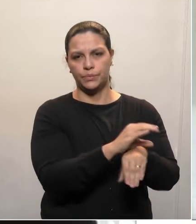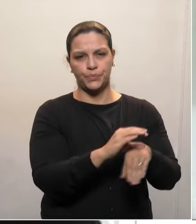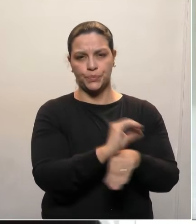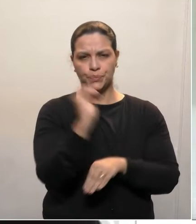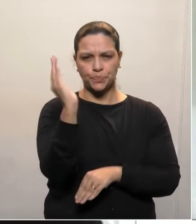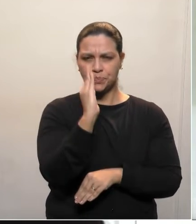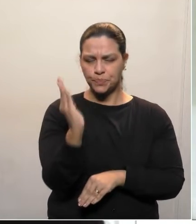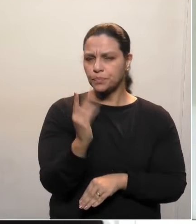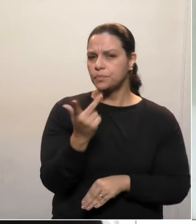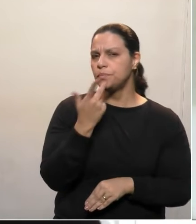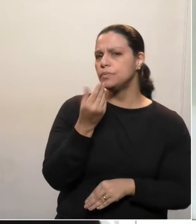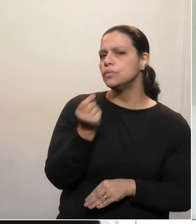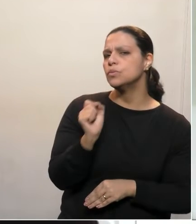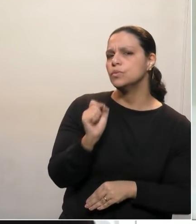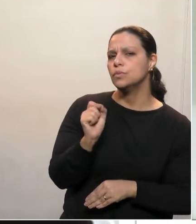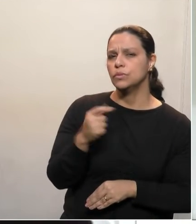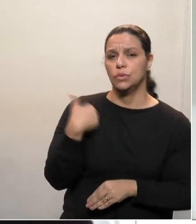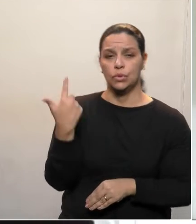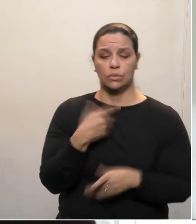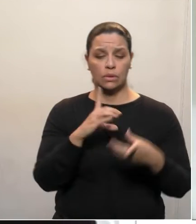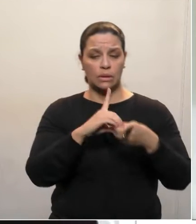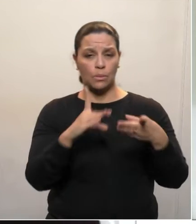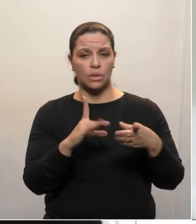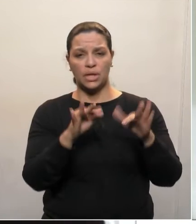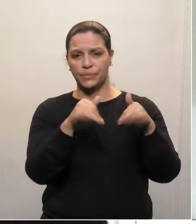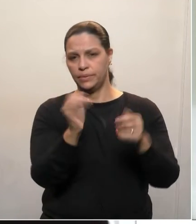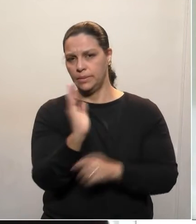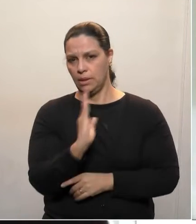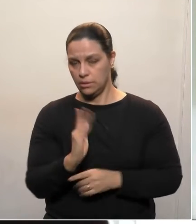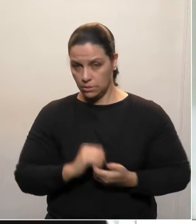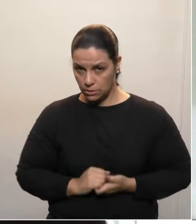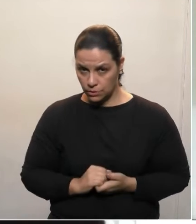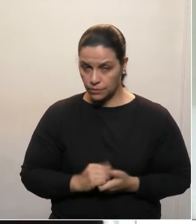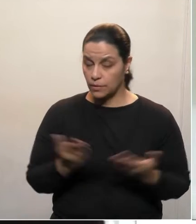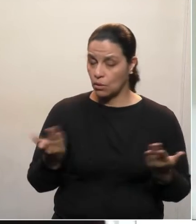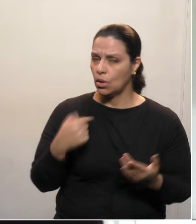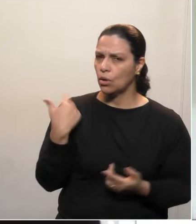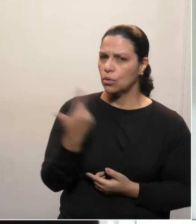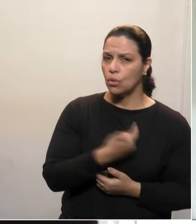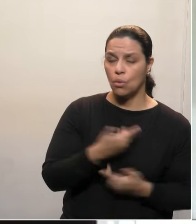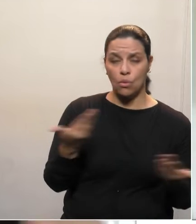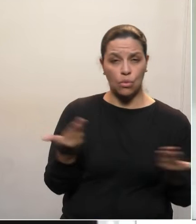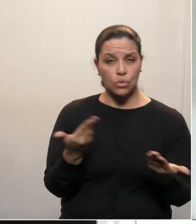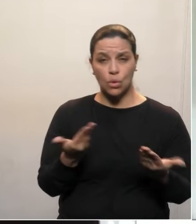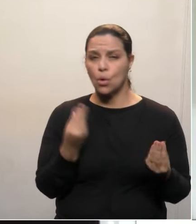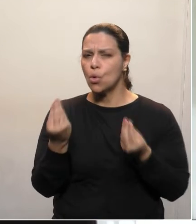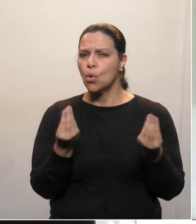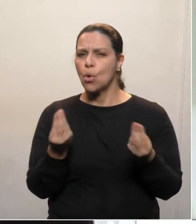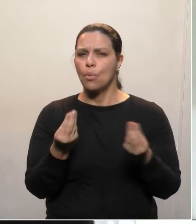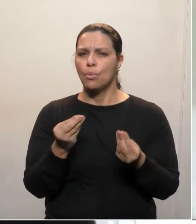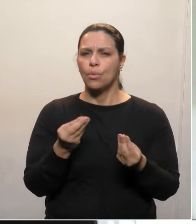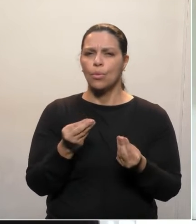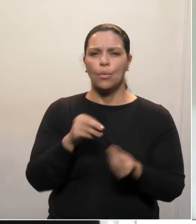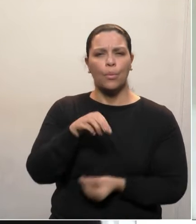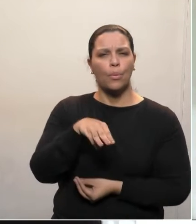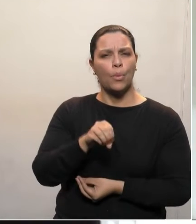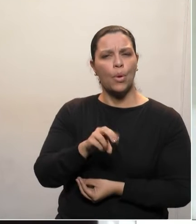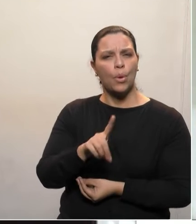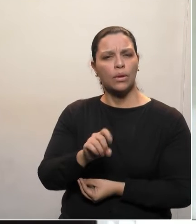propondo o rompimento da ordem democrática no Brasil. não temos outro modelo melhor